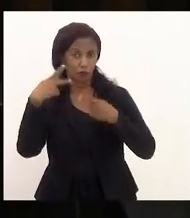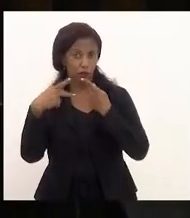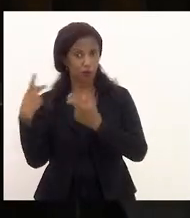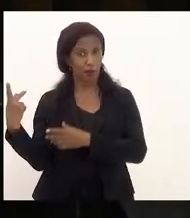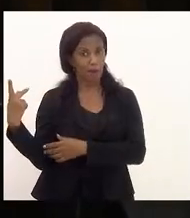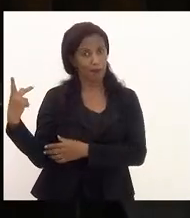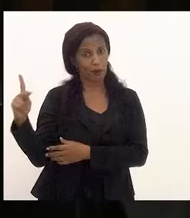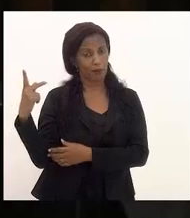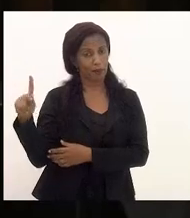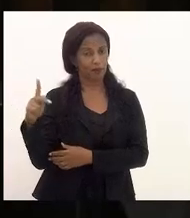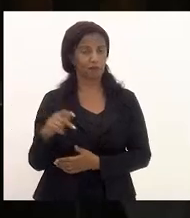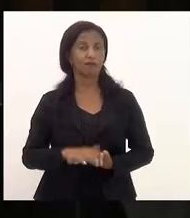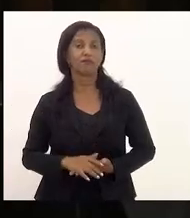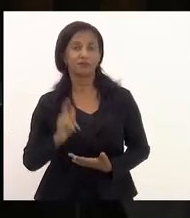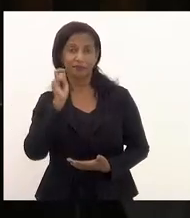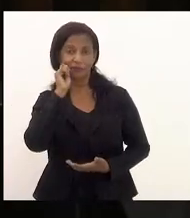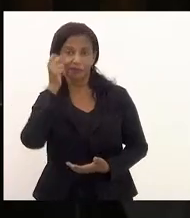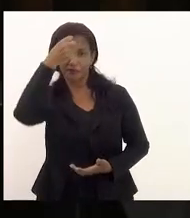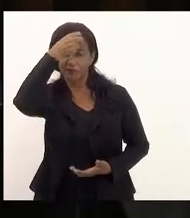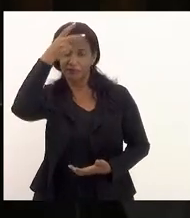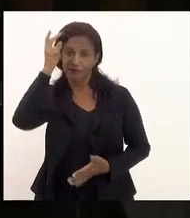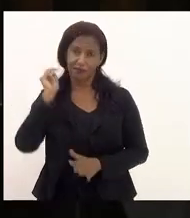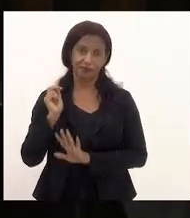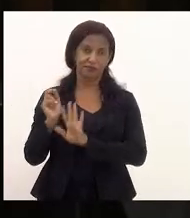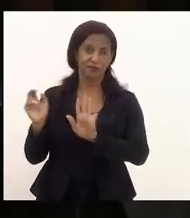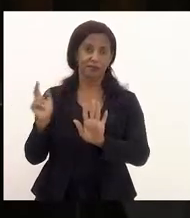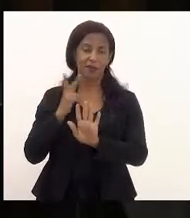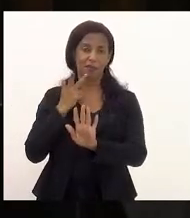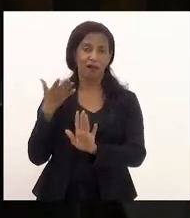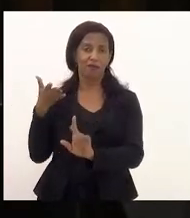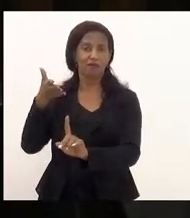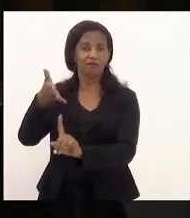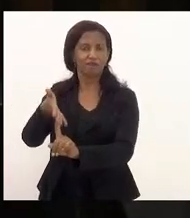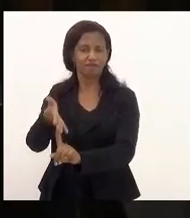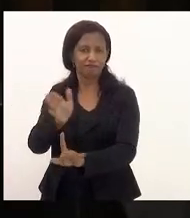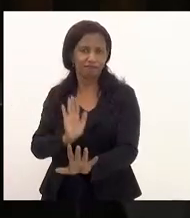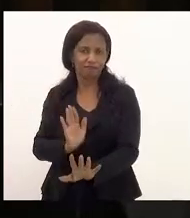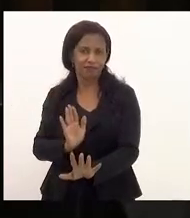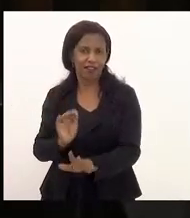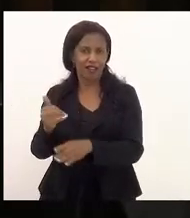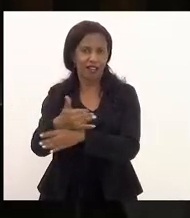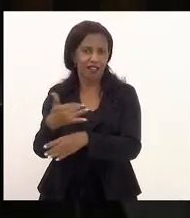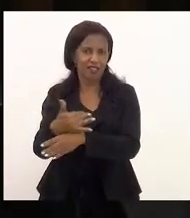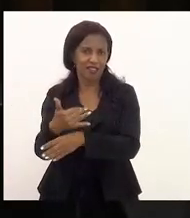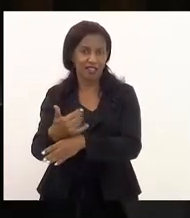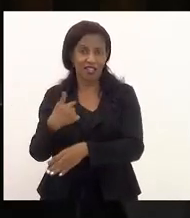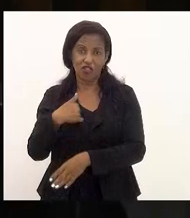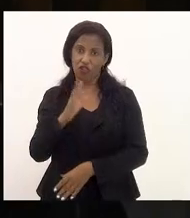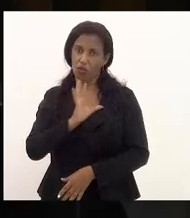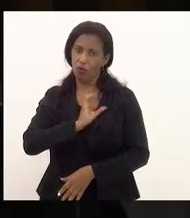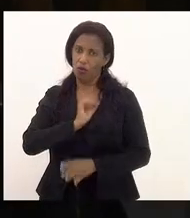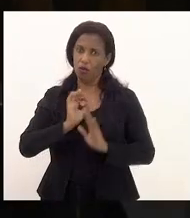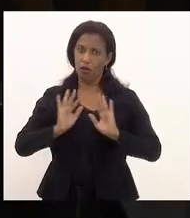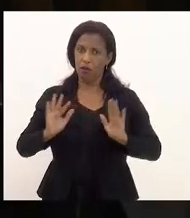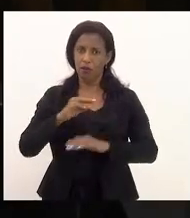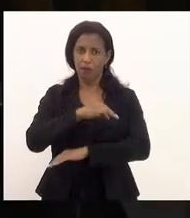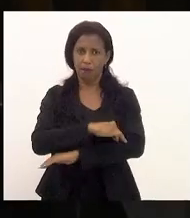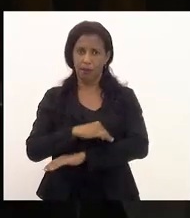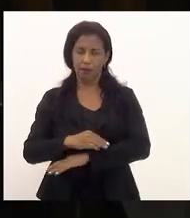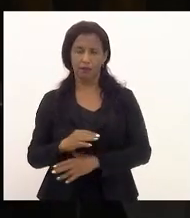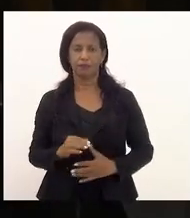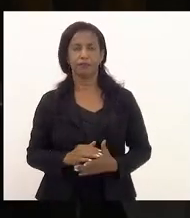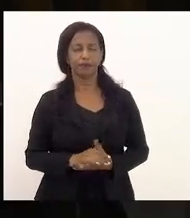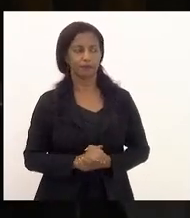usadas pelo Eduardo Paes para se referir à cidade a qual eu amo que é Maricá.